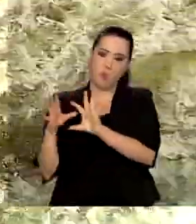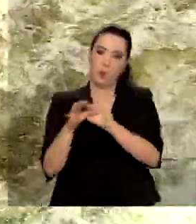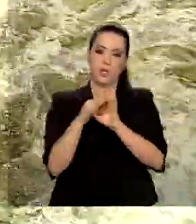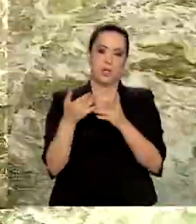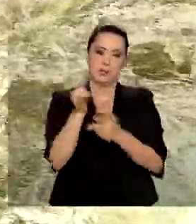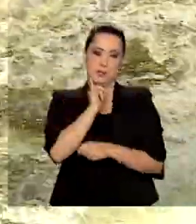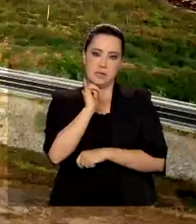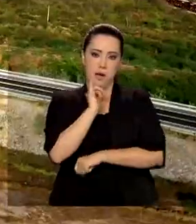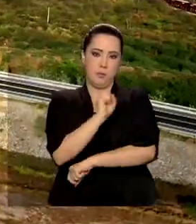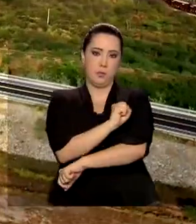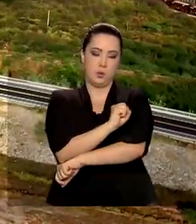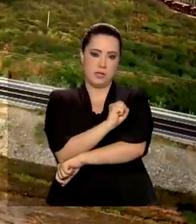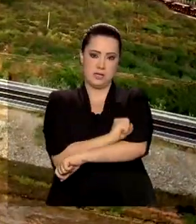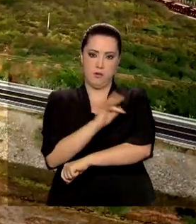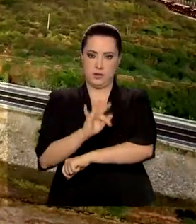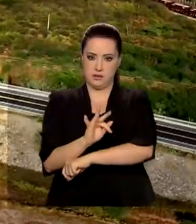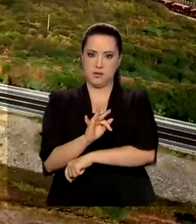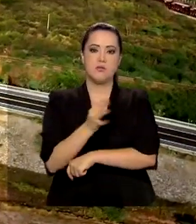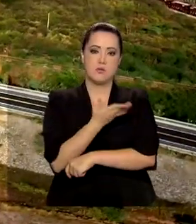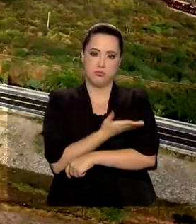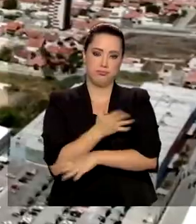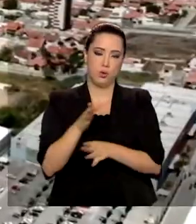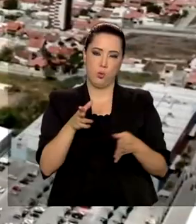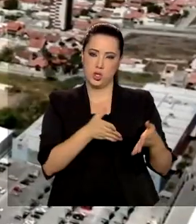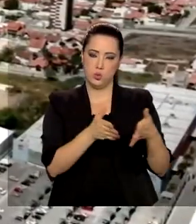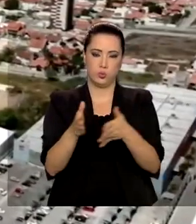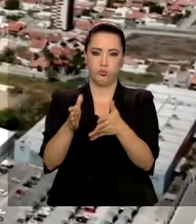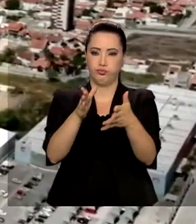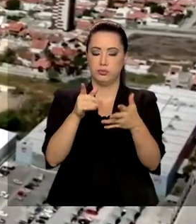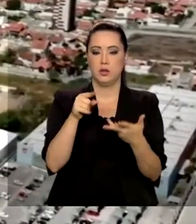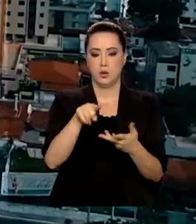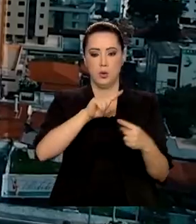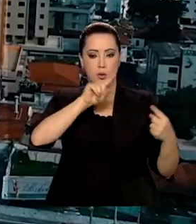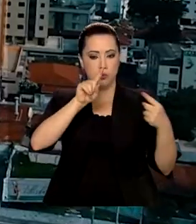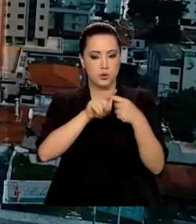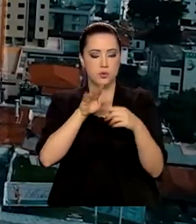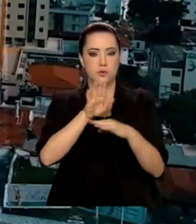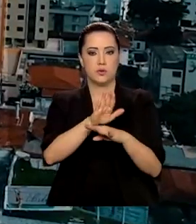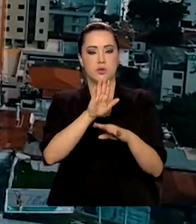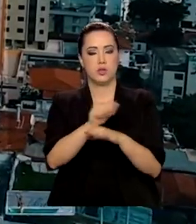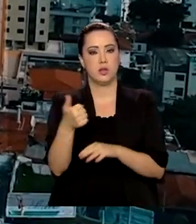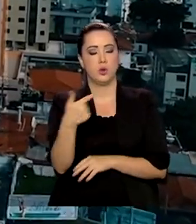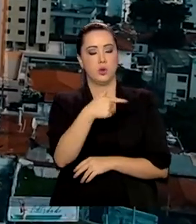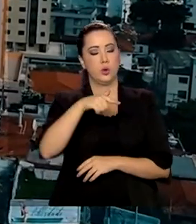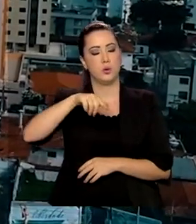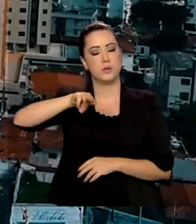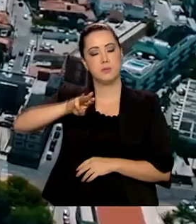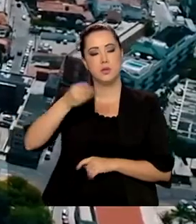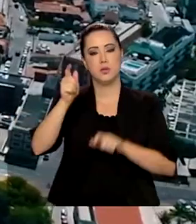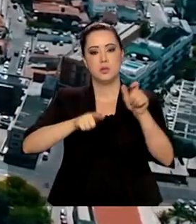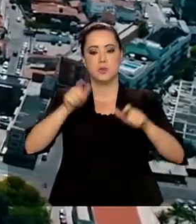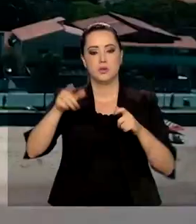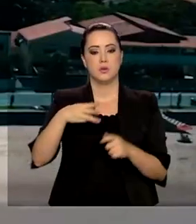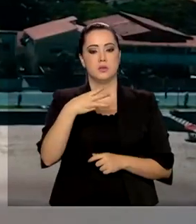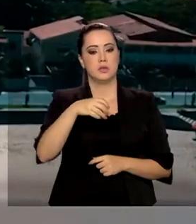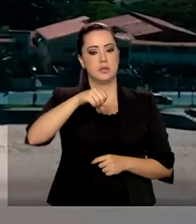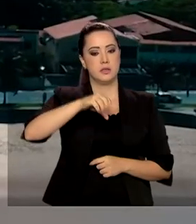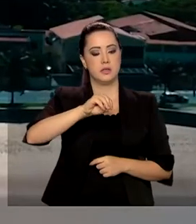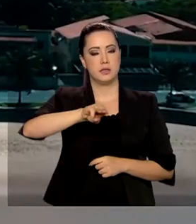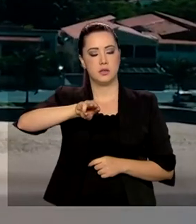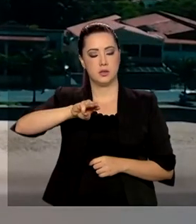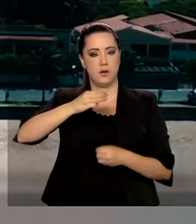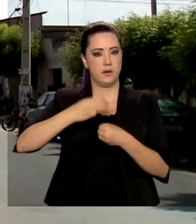do Rio São Francisco, com a meta de beneficiar 12 milhões de pessoas em 390 municípios de Pernambuco,